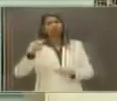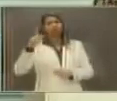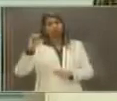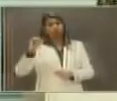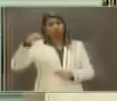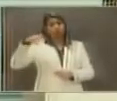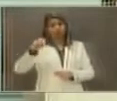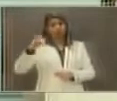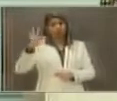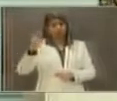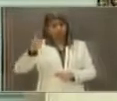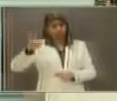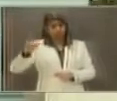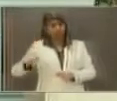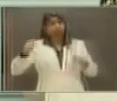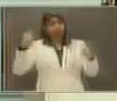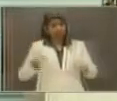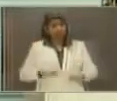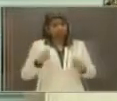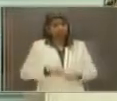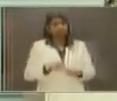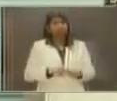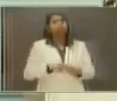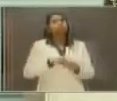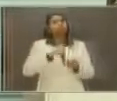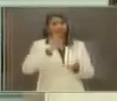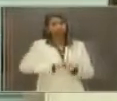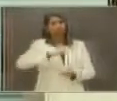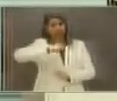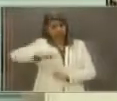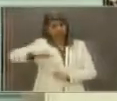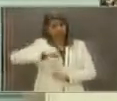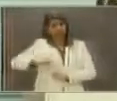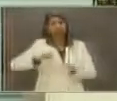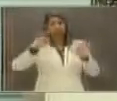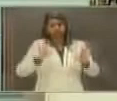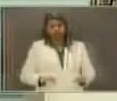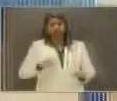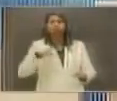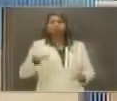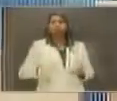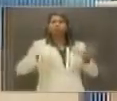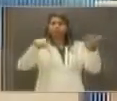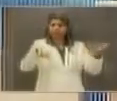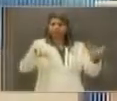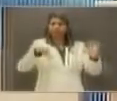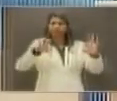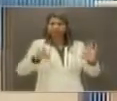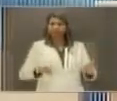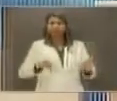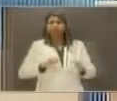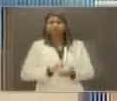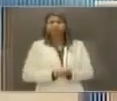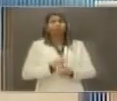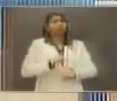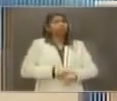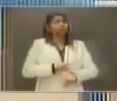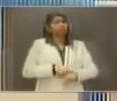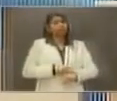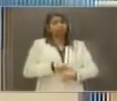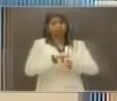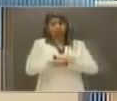criminalização, deve responder e irei estar defendendo no Senado o hábito de direitos. Tempo esgotado